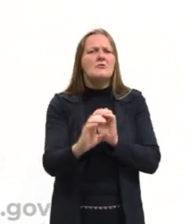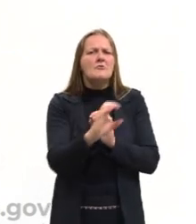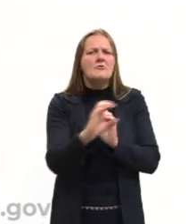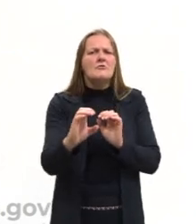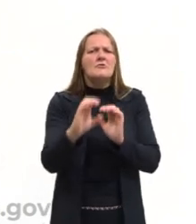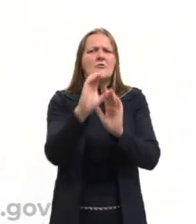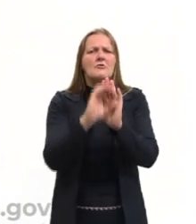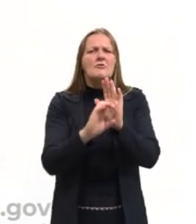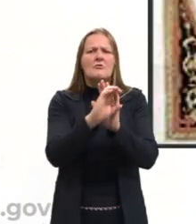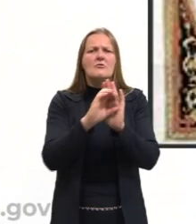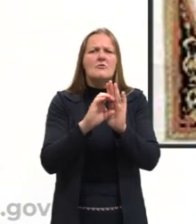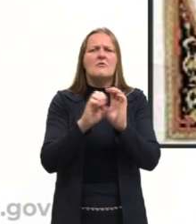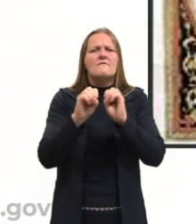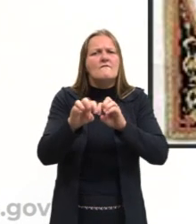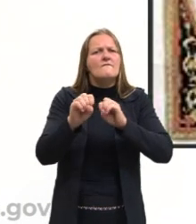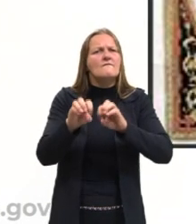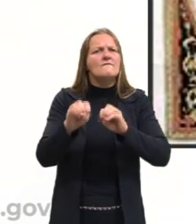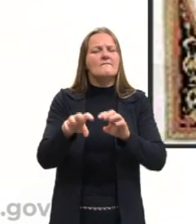que estava aqui.